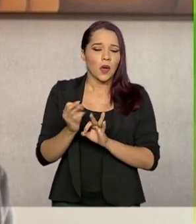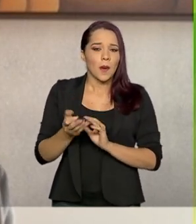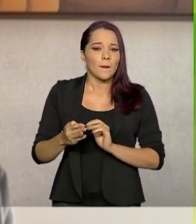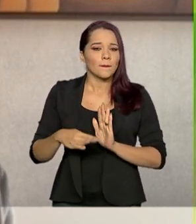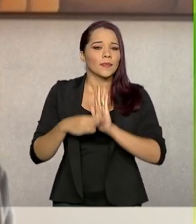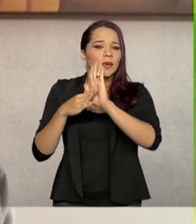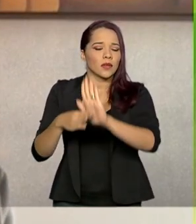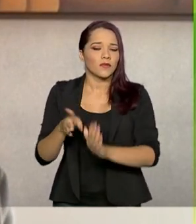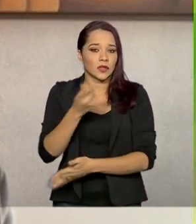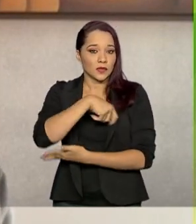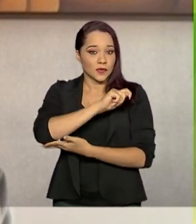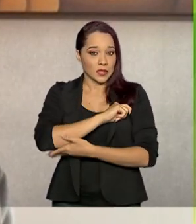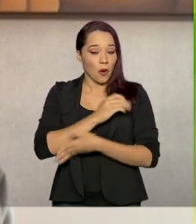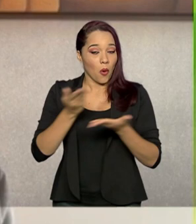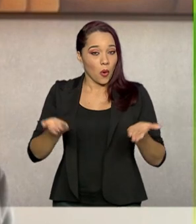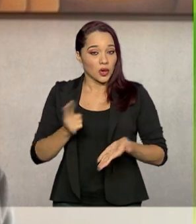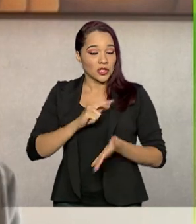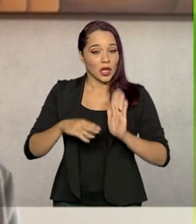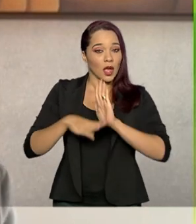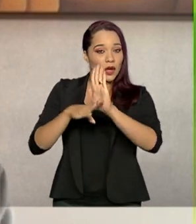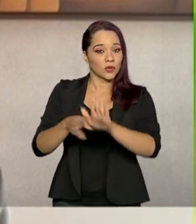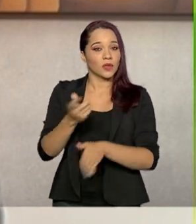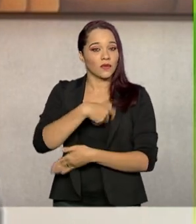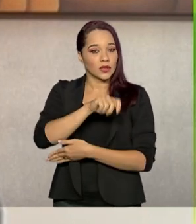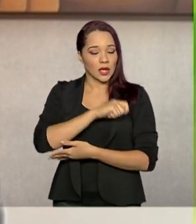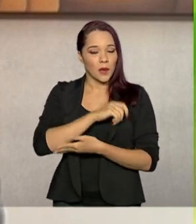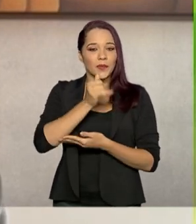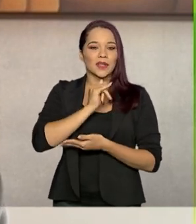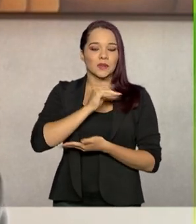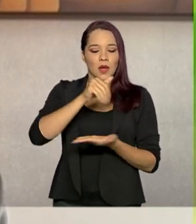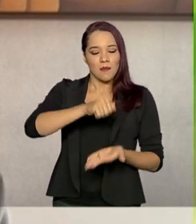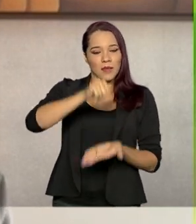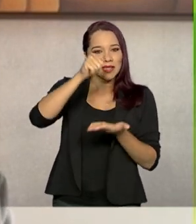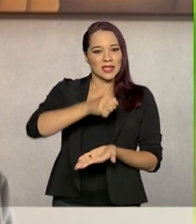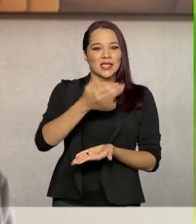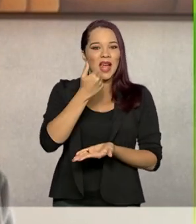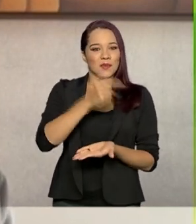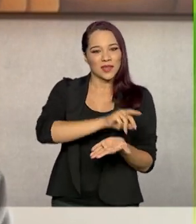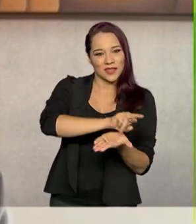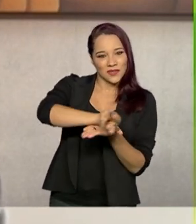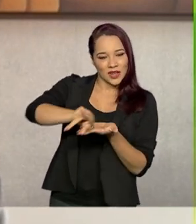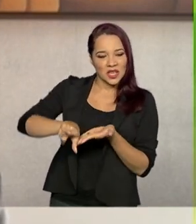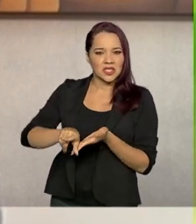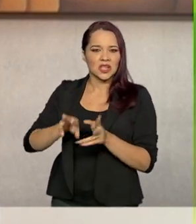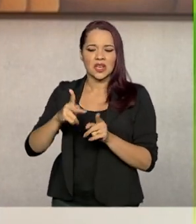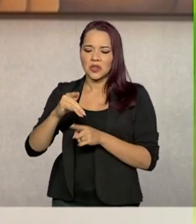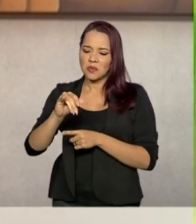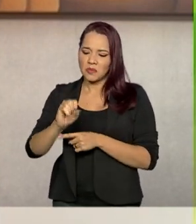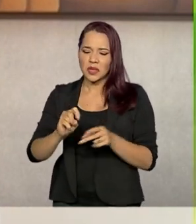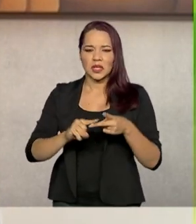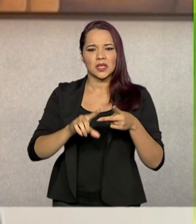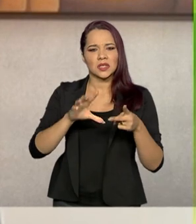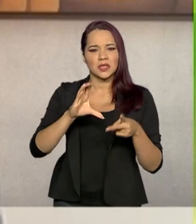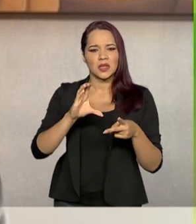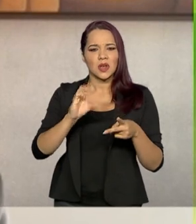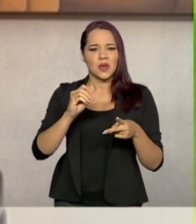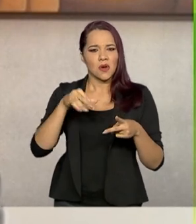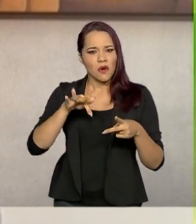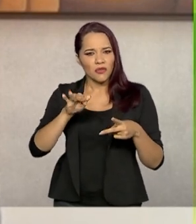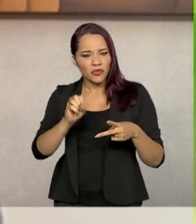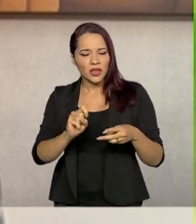Atualmente, a gente tem benefício fiscal para a cesta básica, seja da perspectiva do PIS da COFIN, seja da perspectiva do ICMS